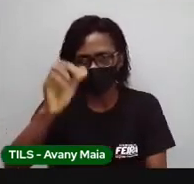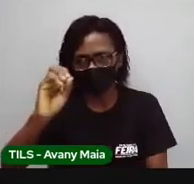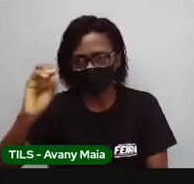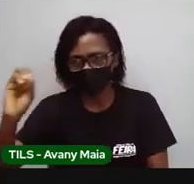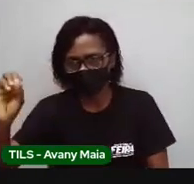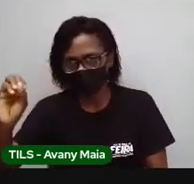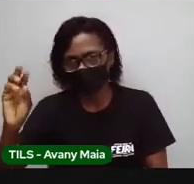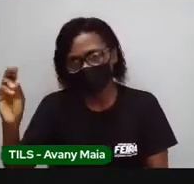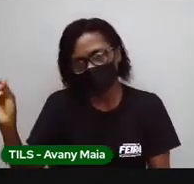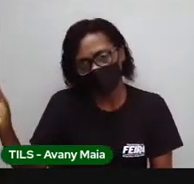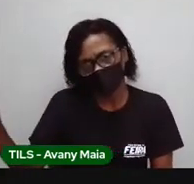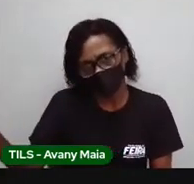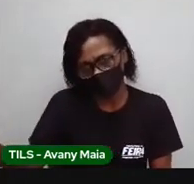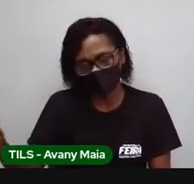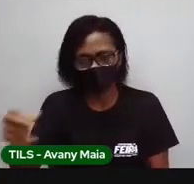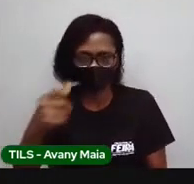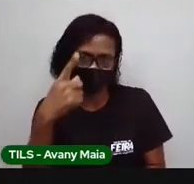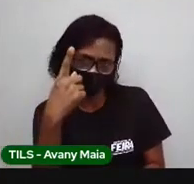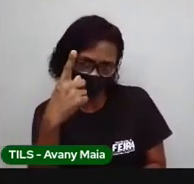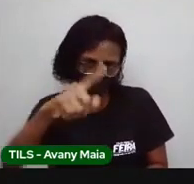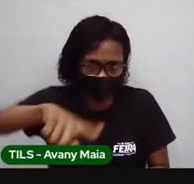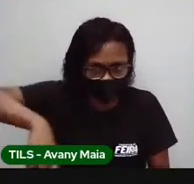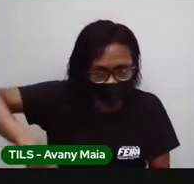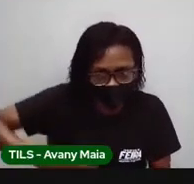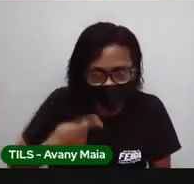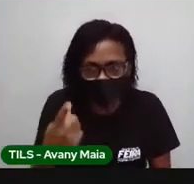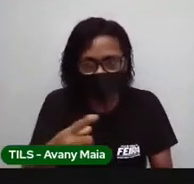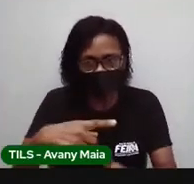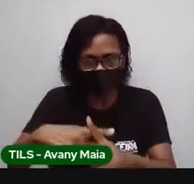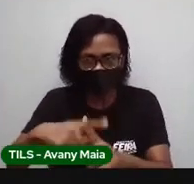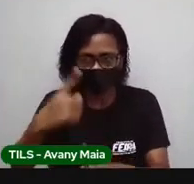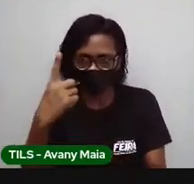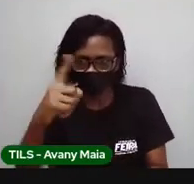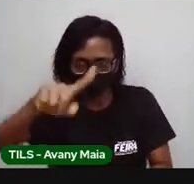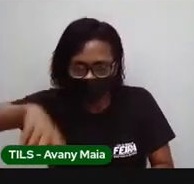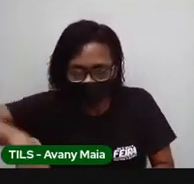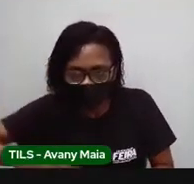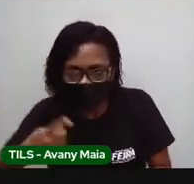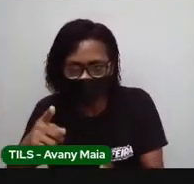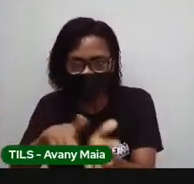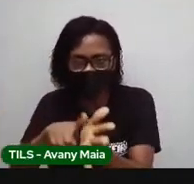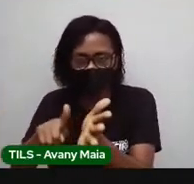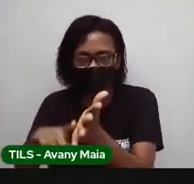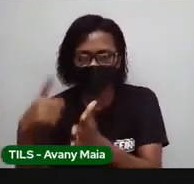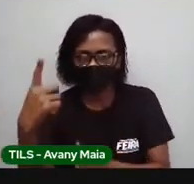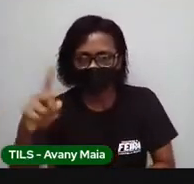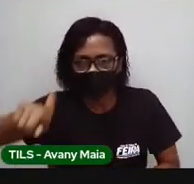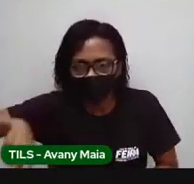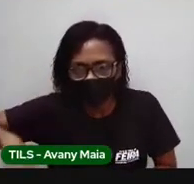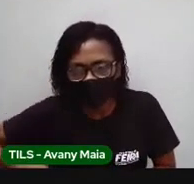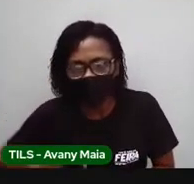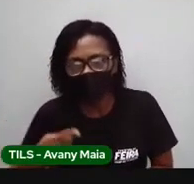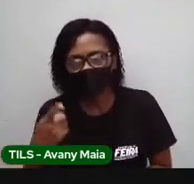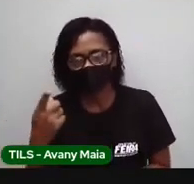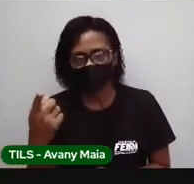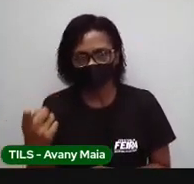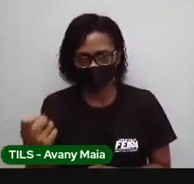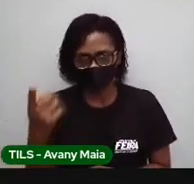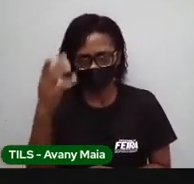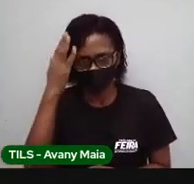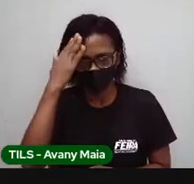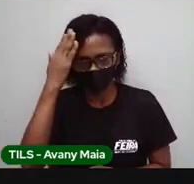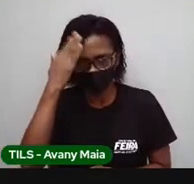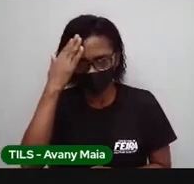dá um total de dois mil gramas. O que é que significa que dois quilogramas